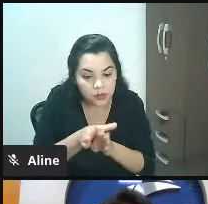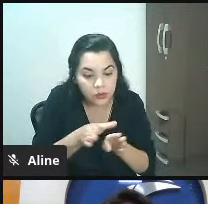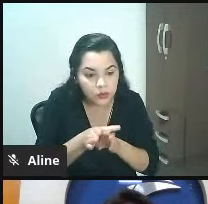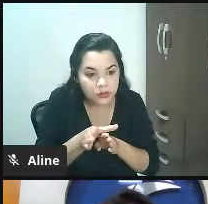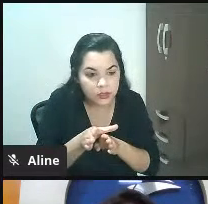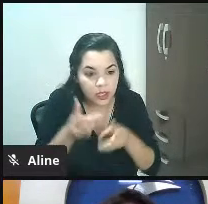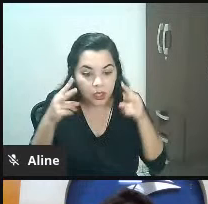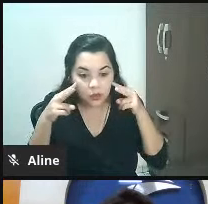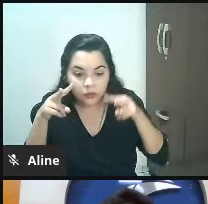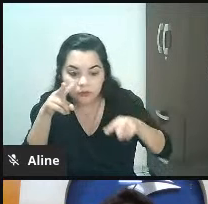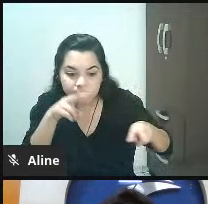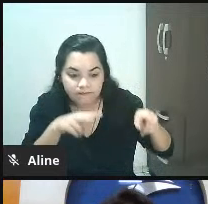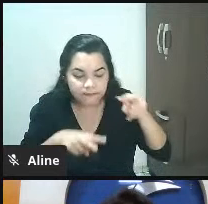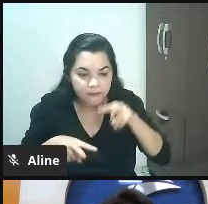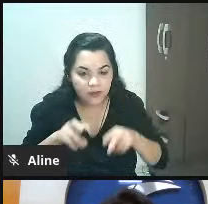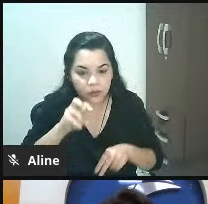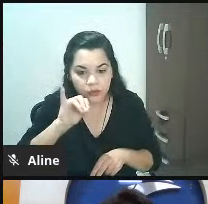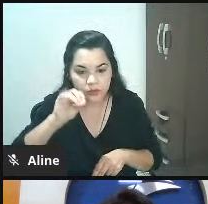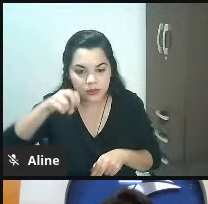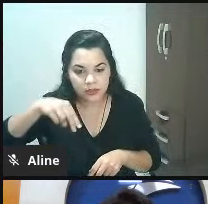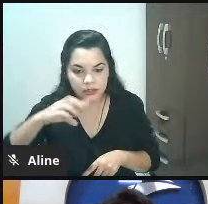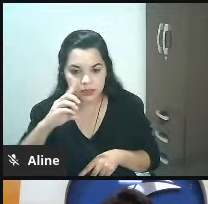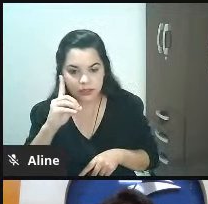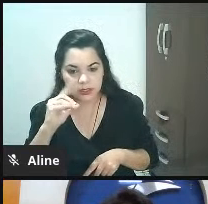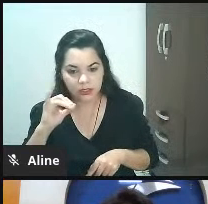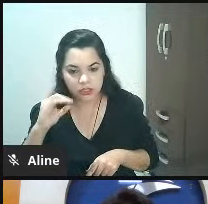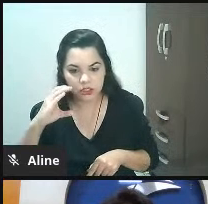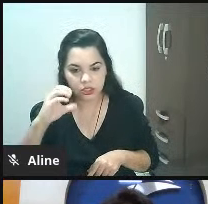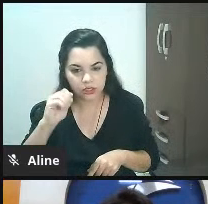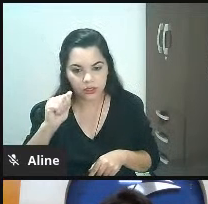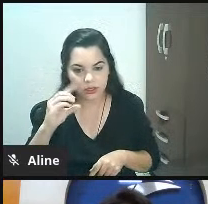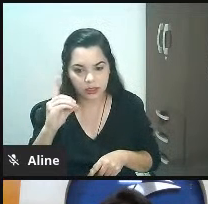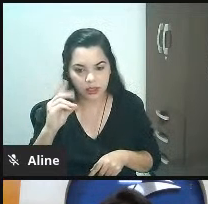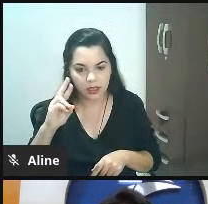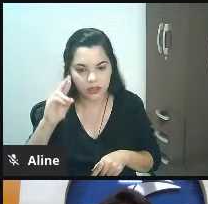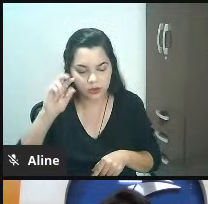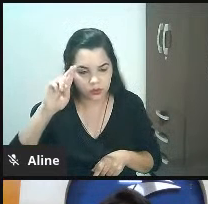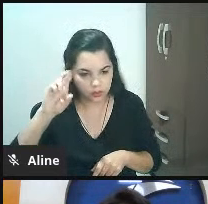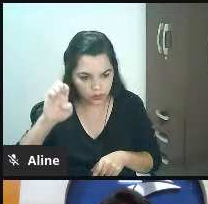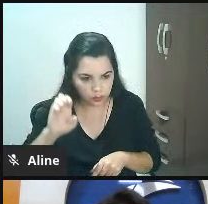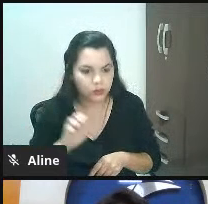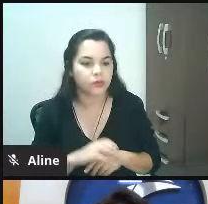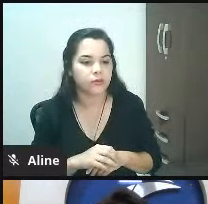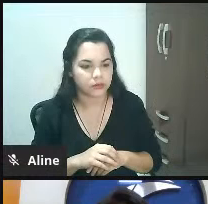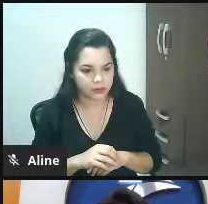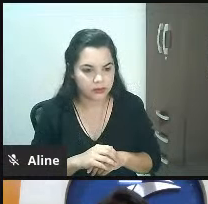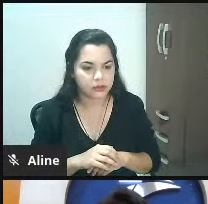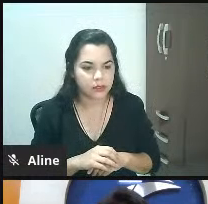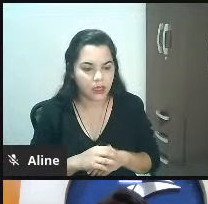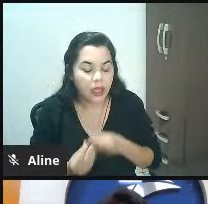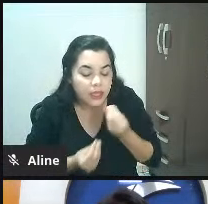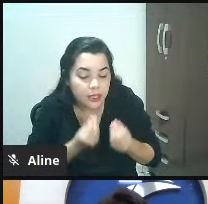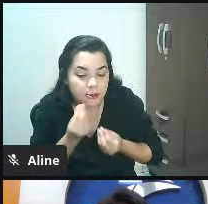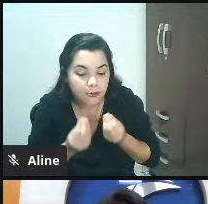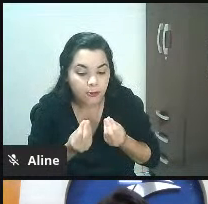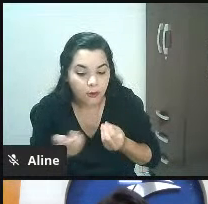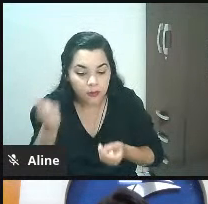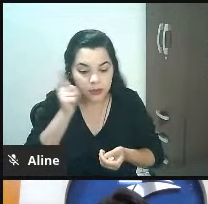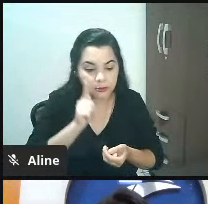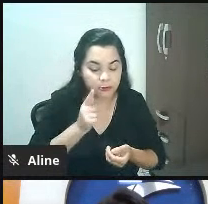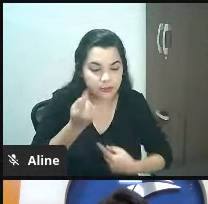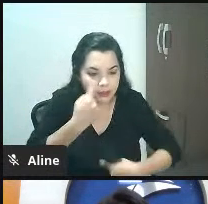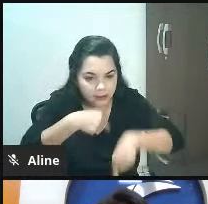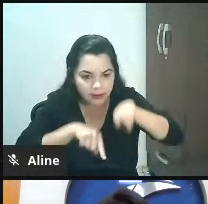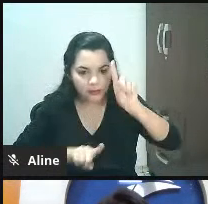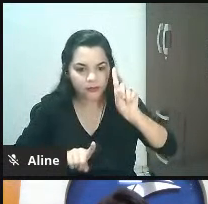números, aí não se tem um controle individual de cada uma das pessoas da equipe. Como é que eu quero potencializar alguém, sendo